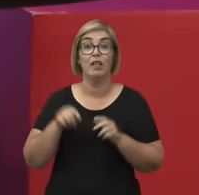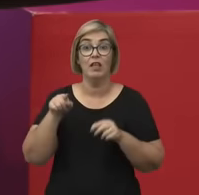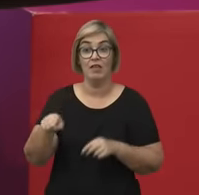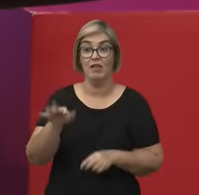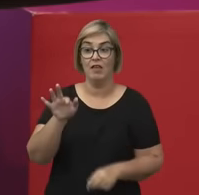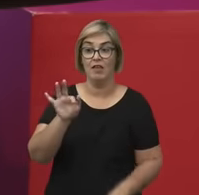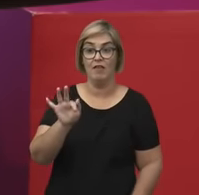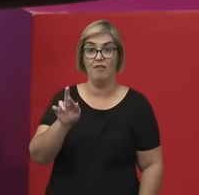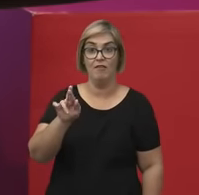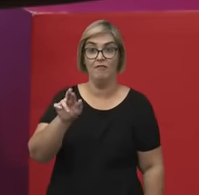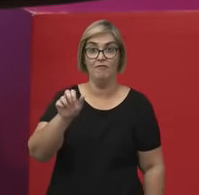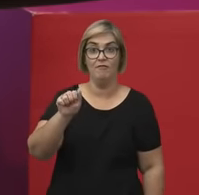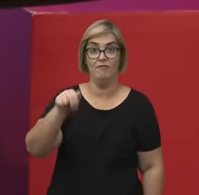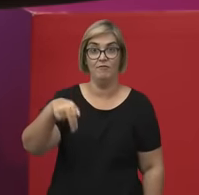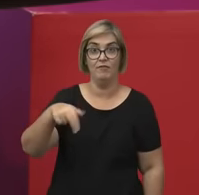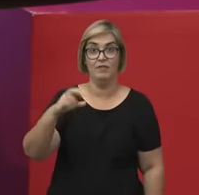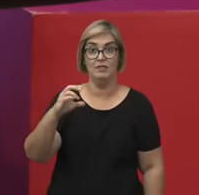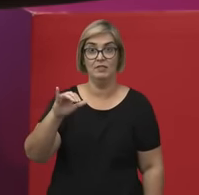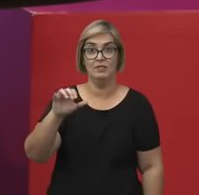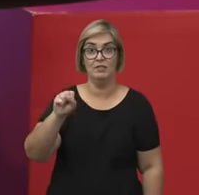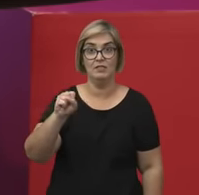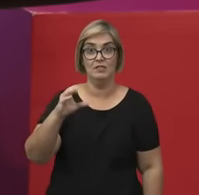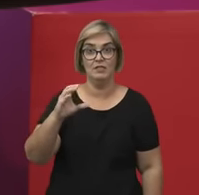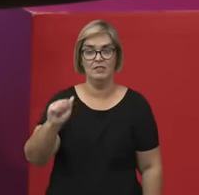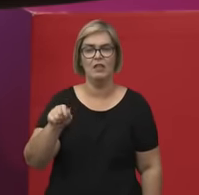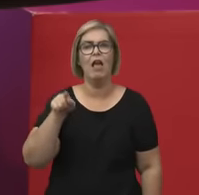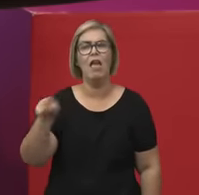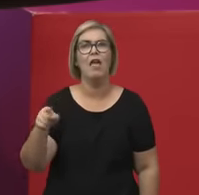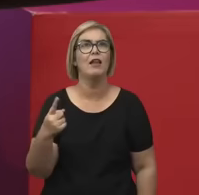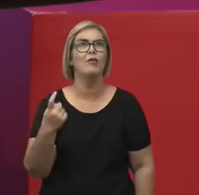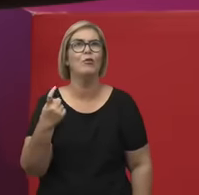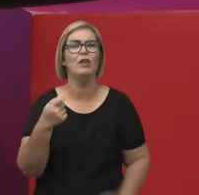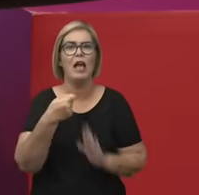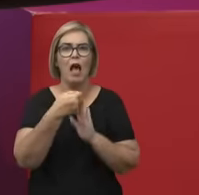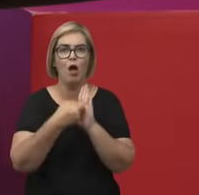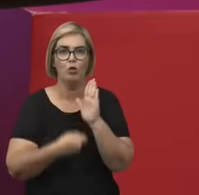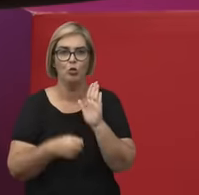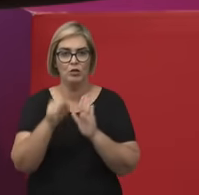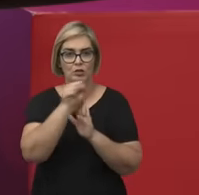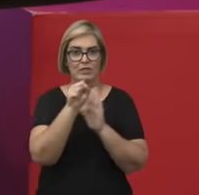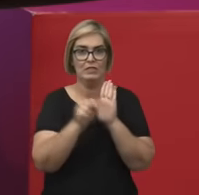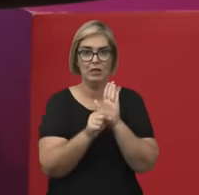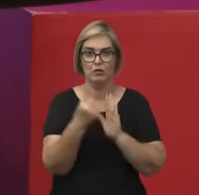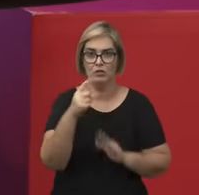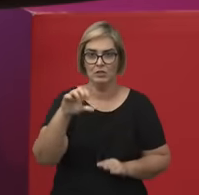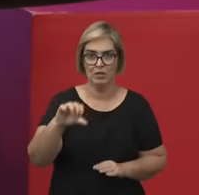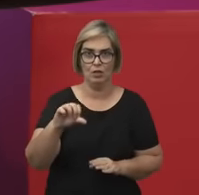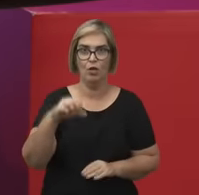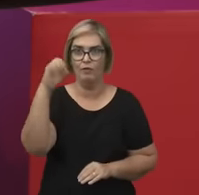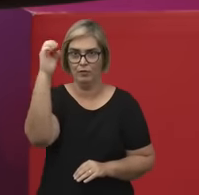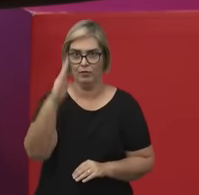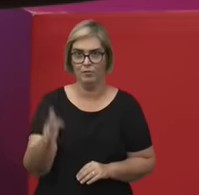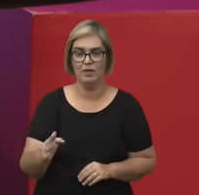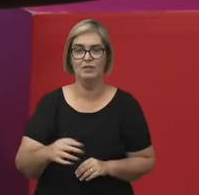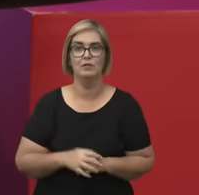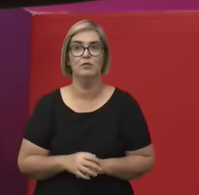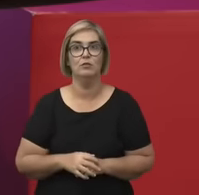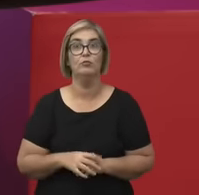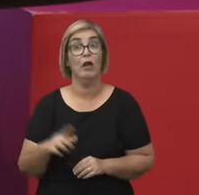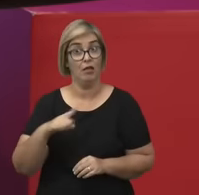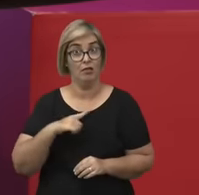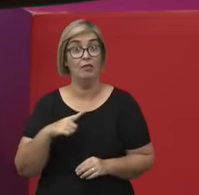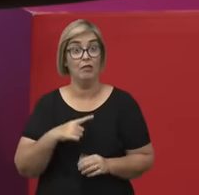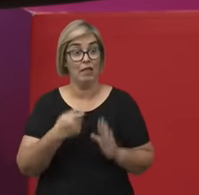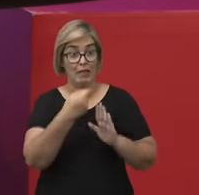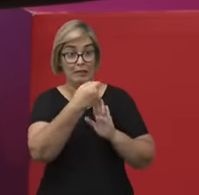ela é uma das únicas autoras do século XIX no Brasil que aparecem nos grandes compêndios de textos feministas